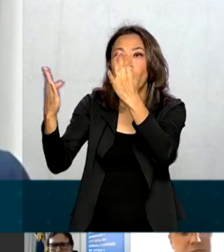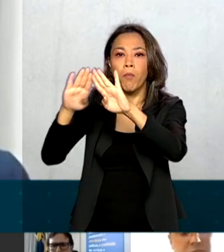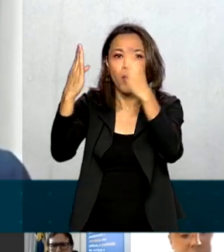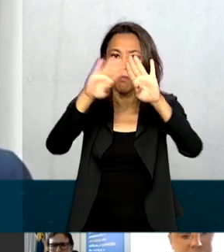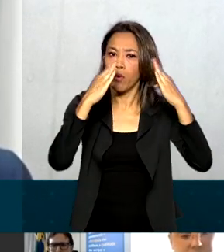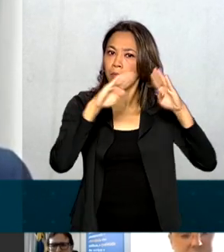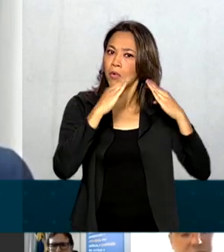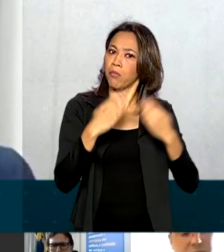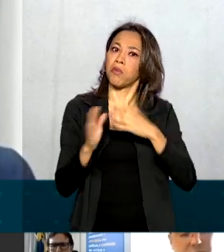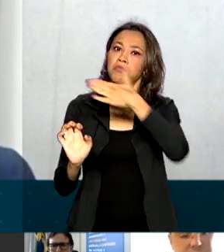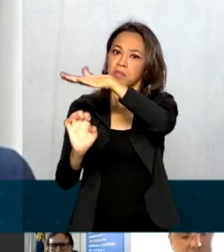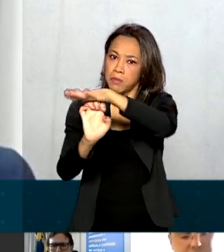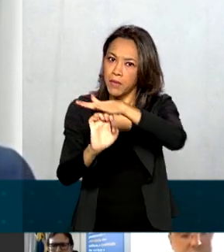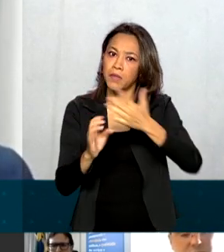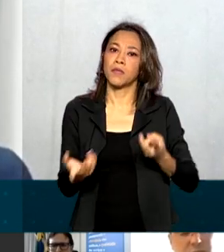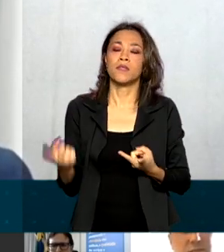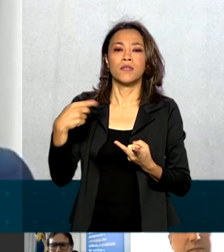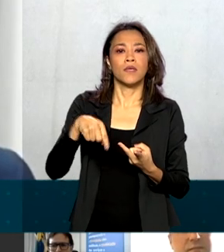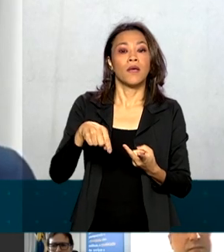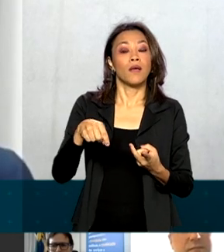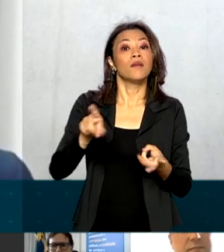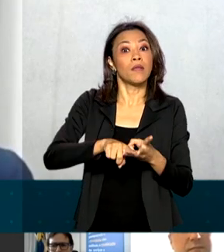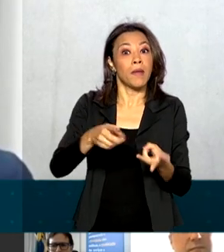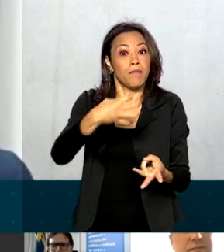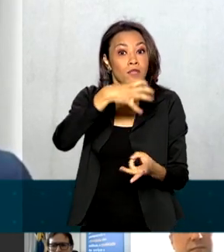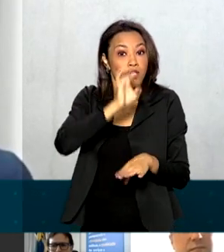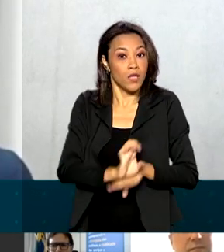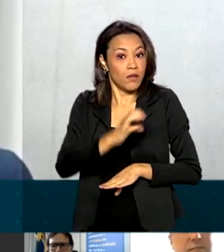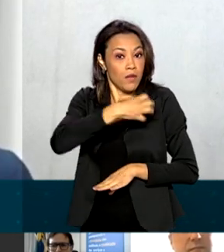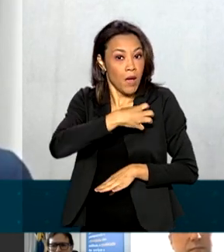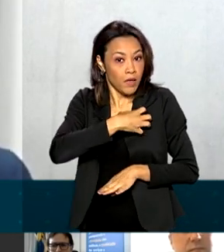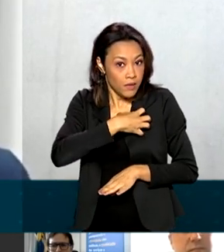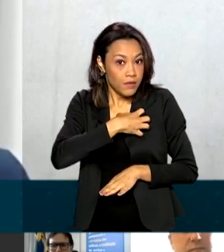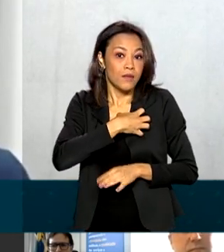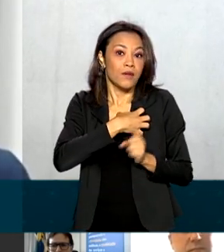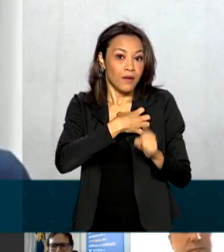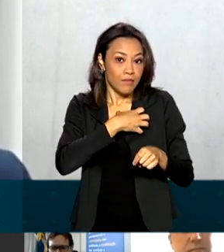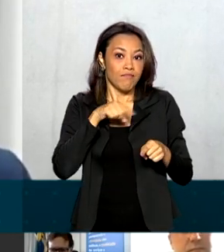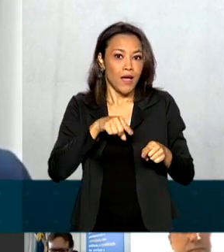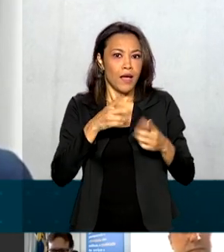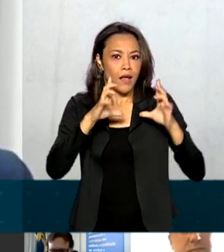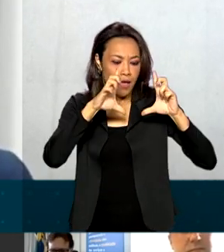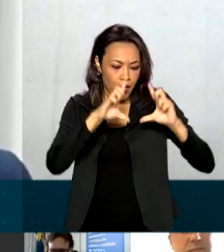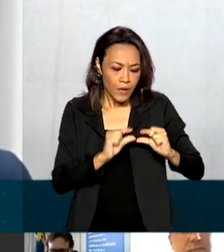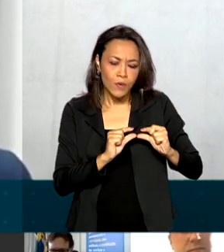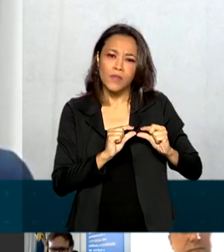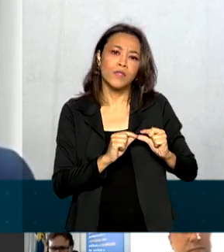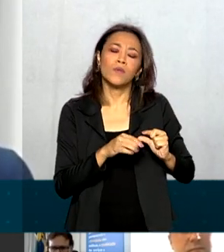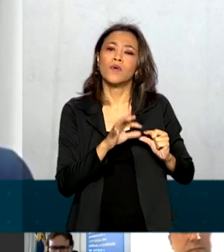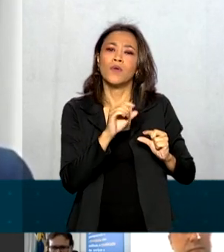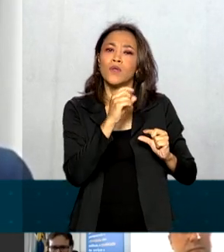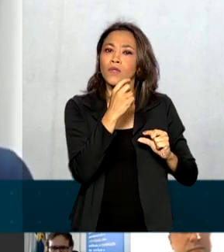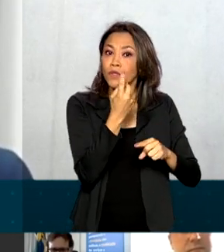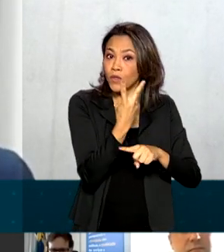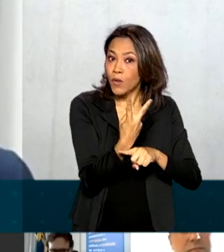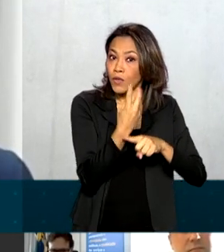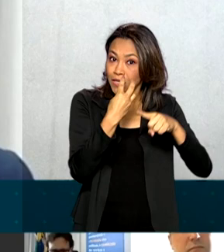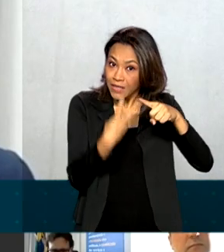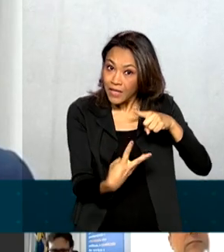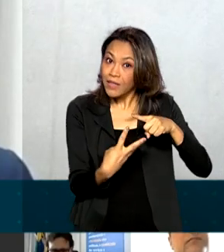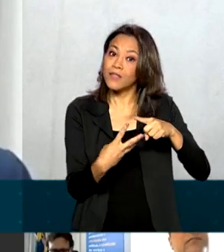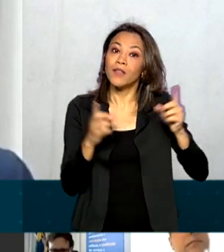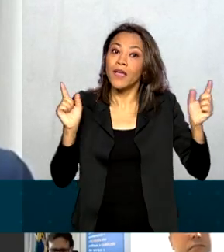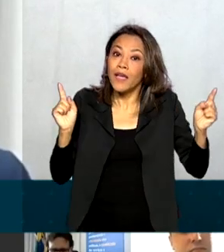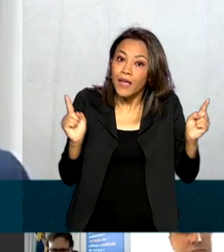grande melhora, e a Bahia. Embora esteja em último ainda, ela reduziu em mais de dois terços a distância que ela